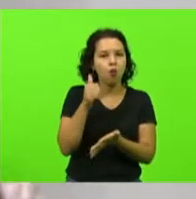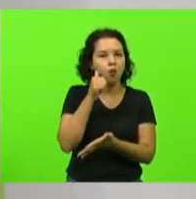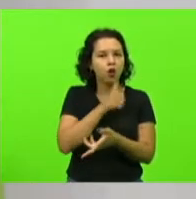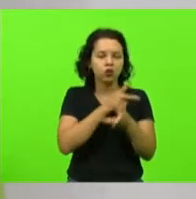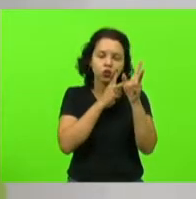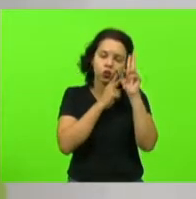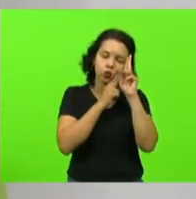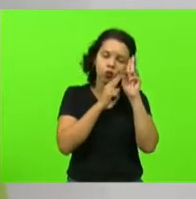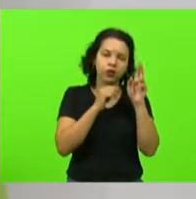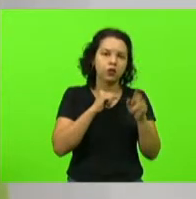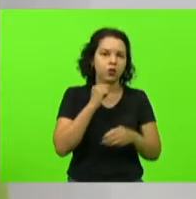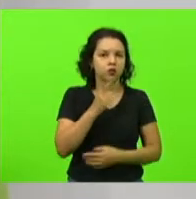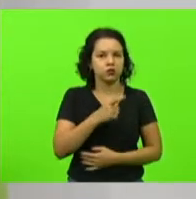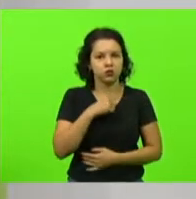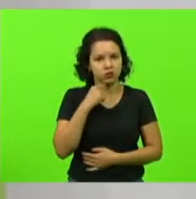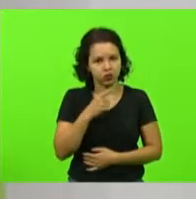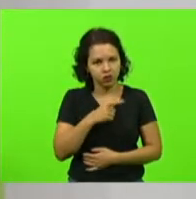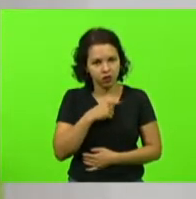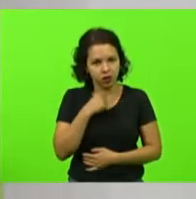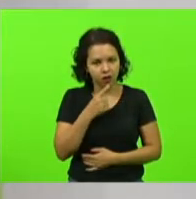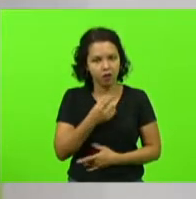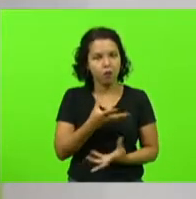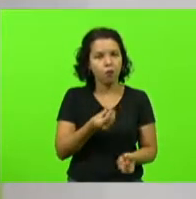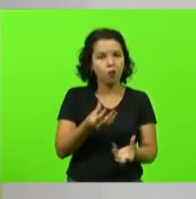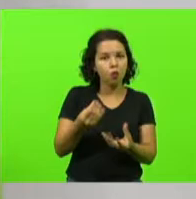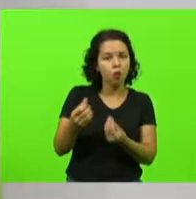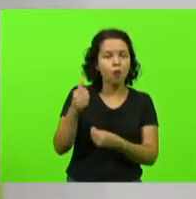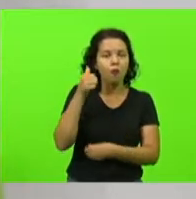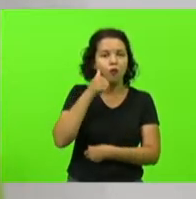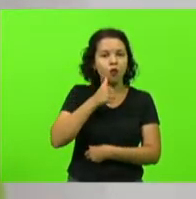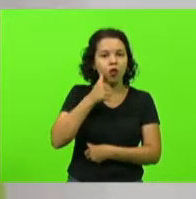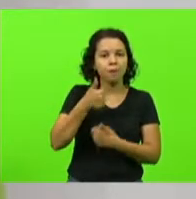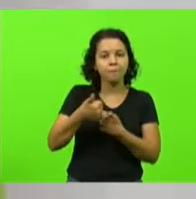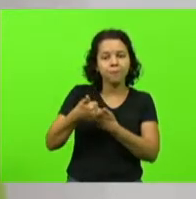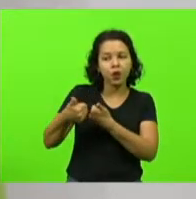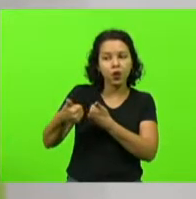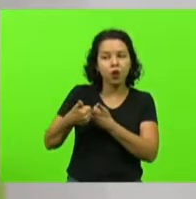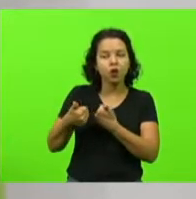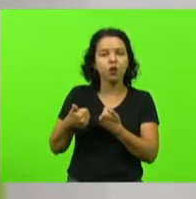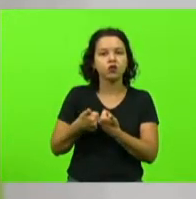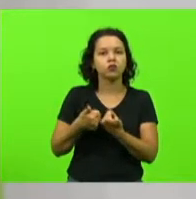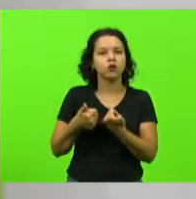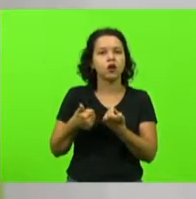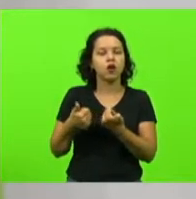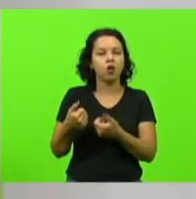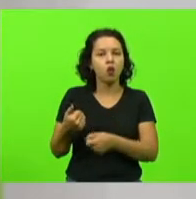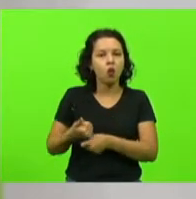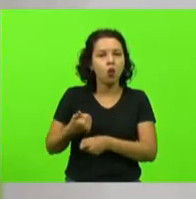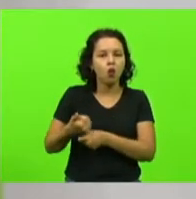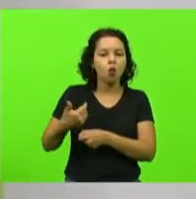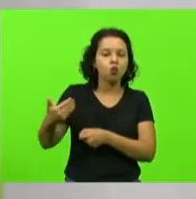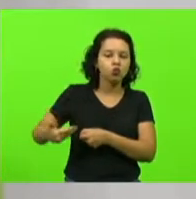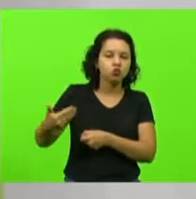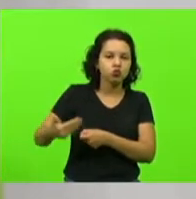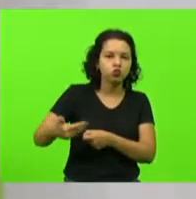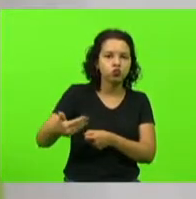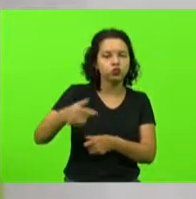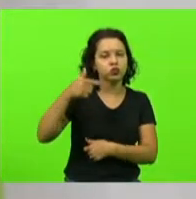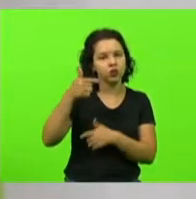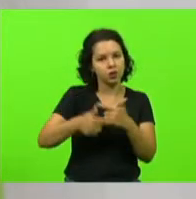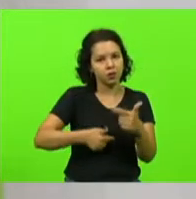das mulheres próximas a nós que constroem no dia a dia o nosso trabalho.